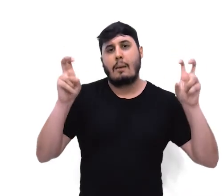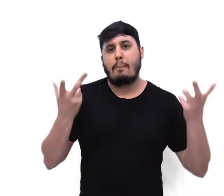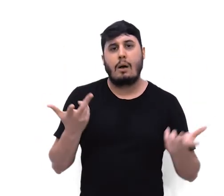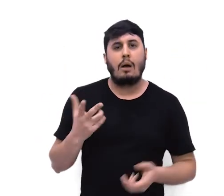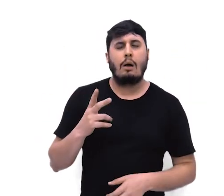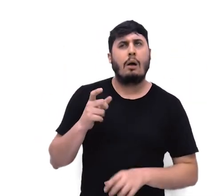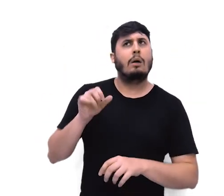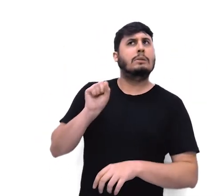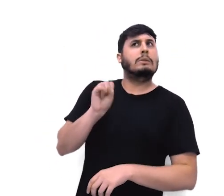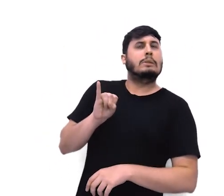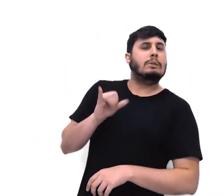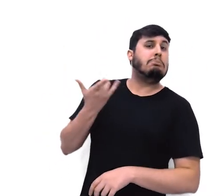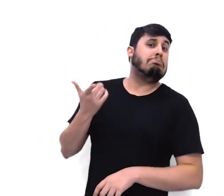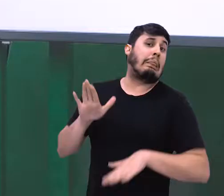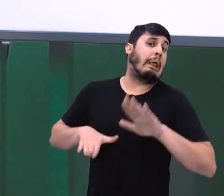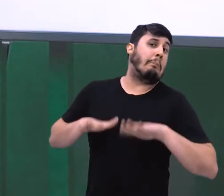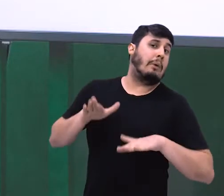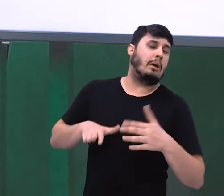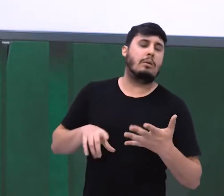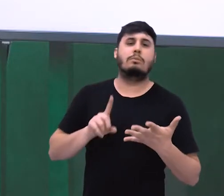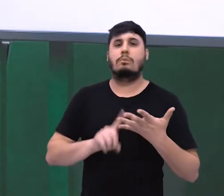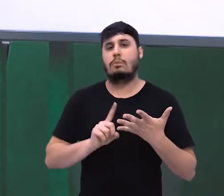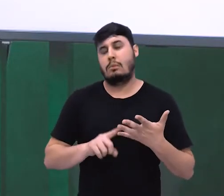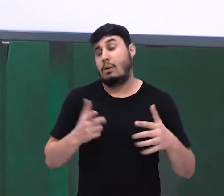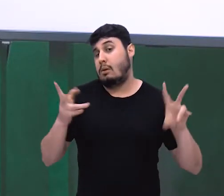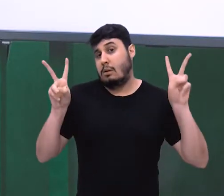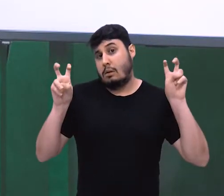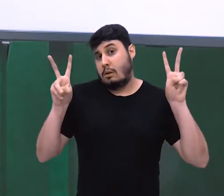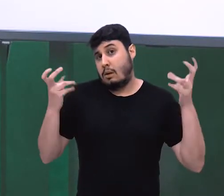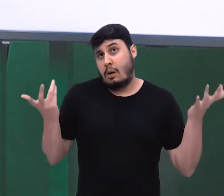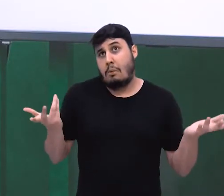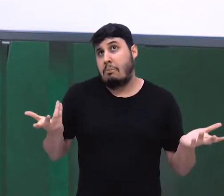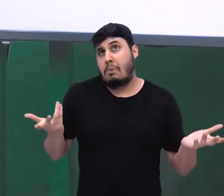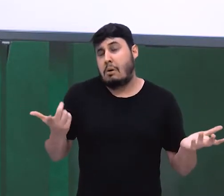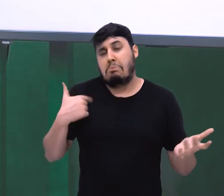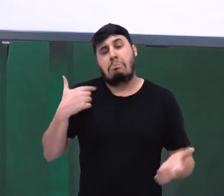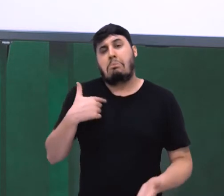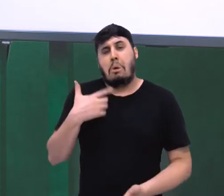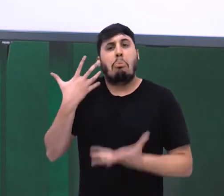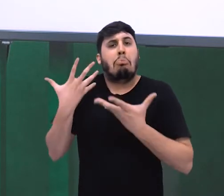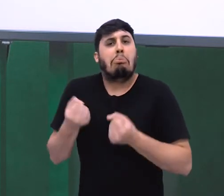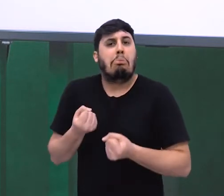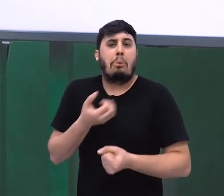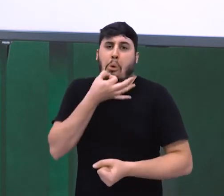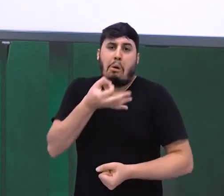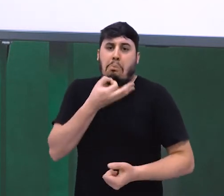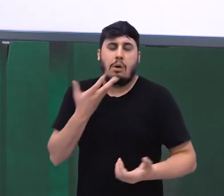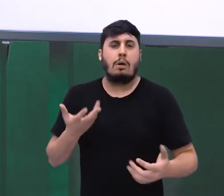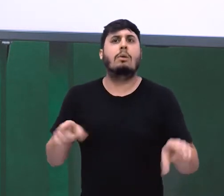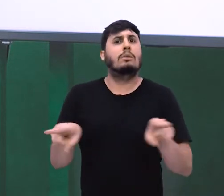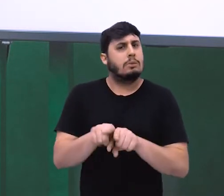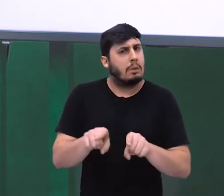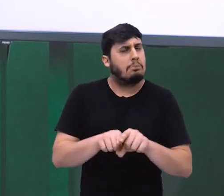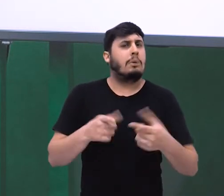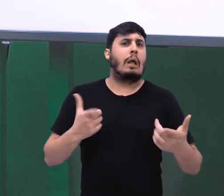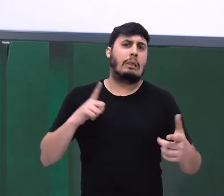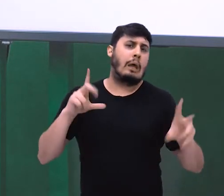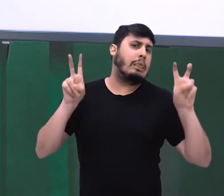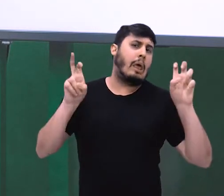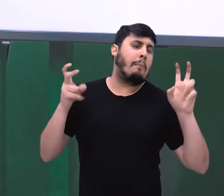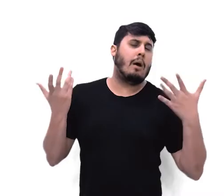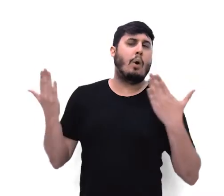condicionais. Podem indicar conformidade e concordância, são as conformativas. Podem fazer uma comparação, são as